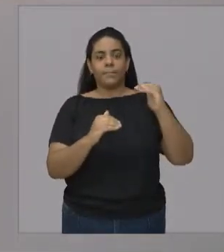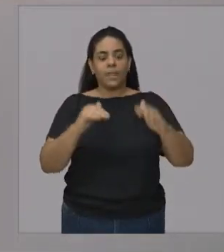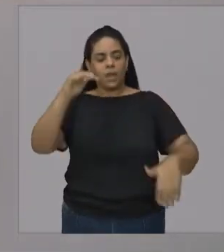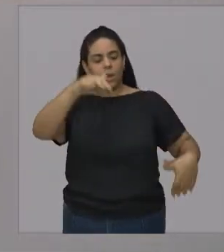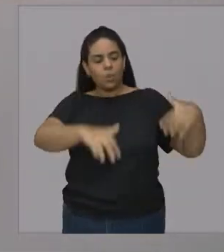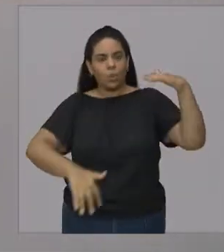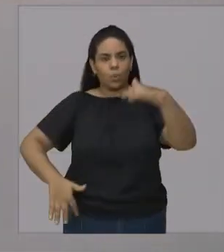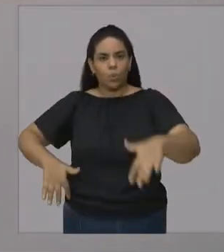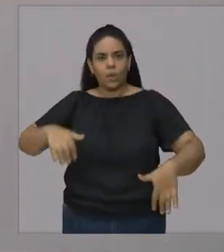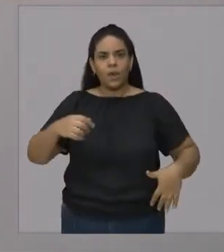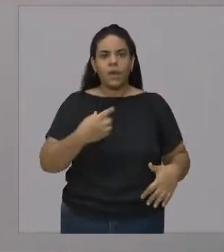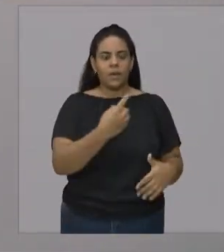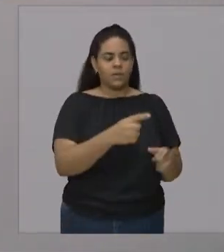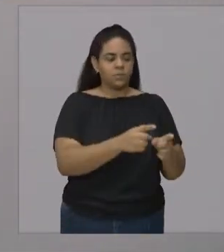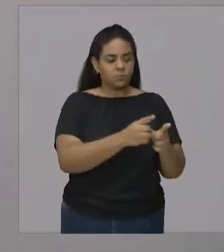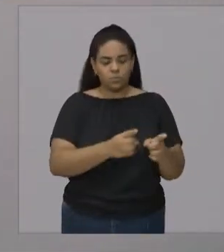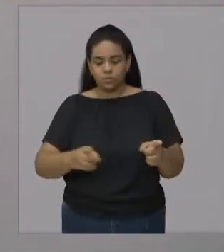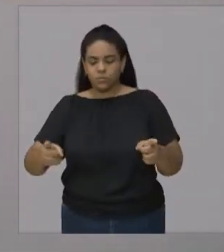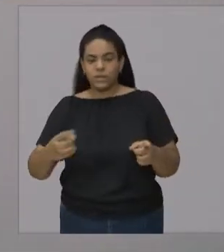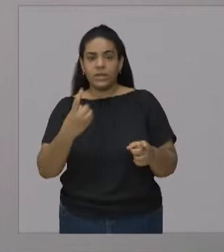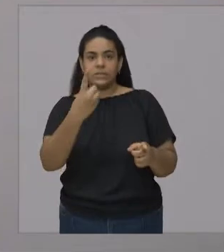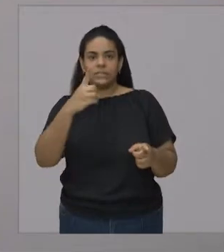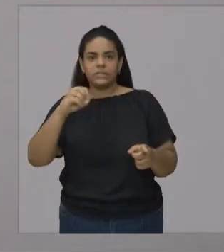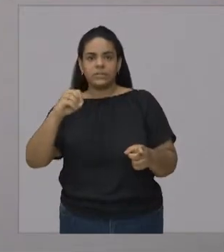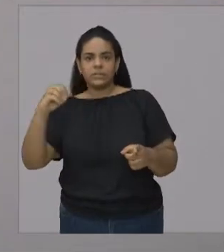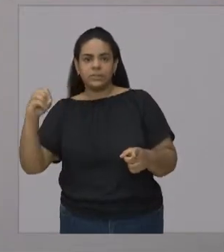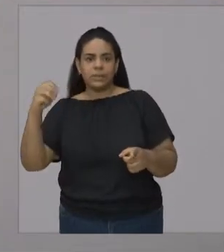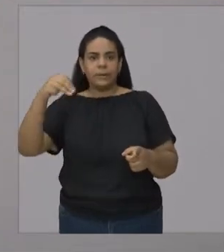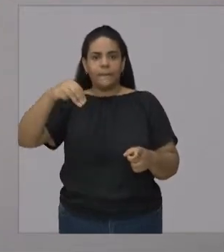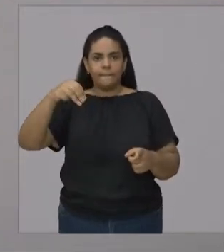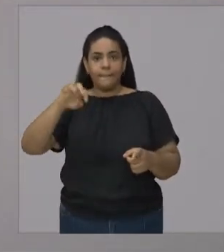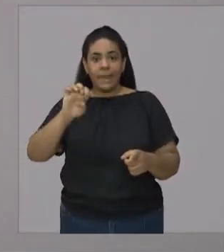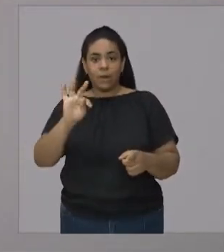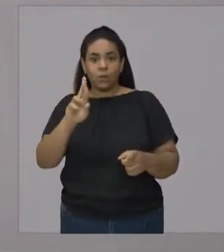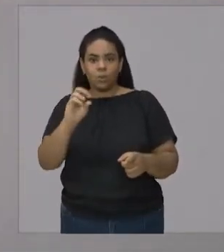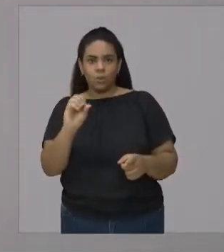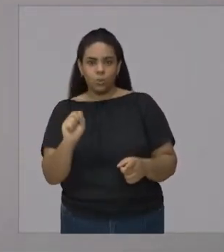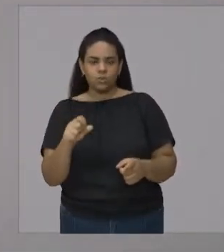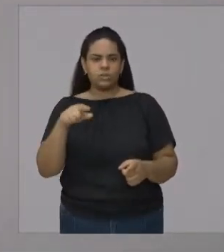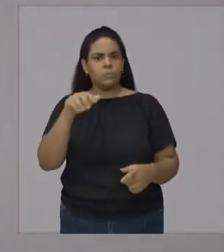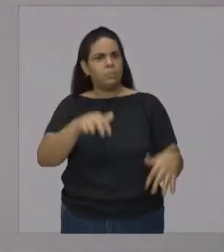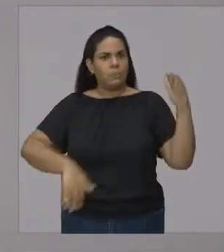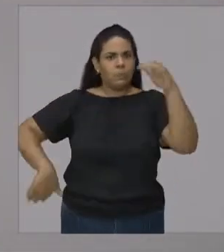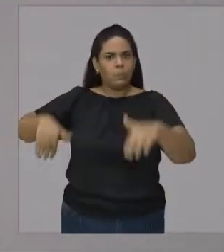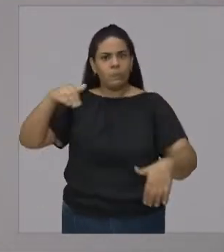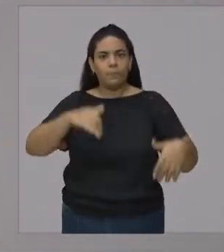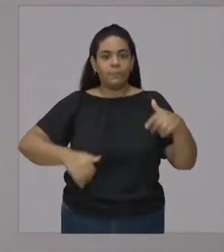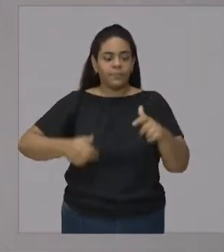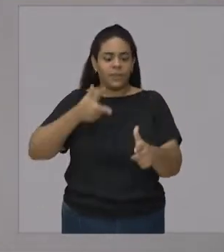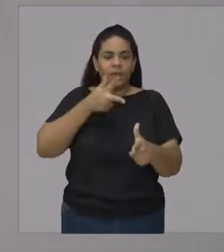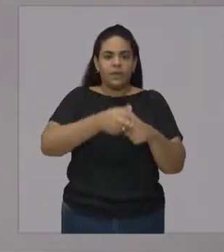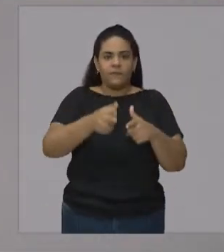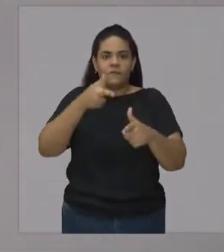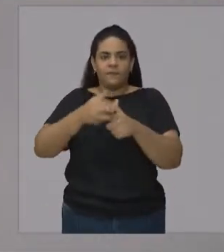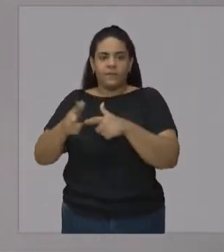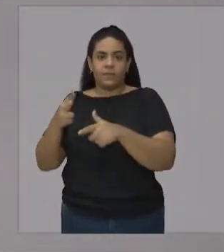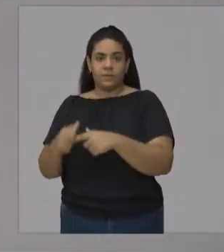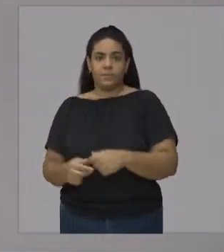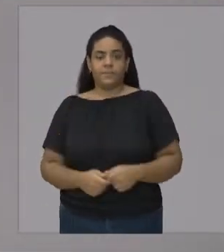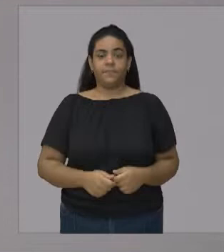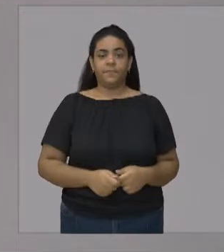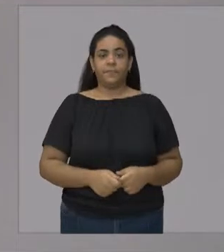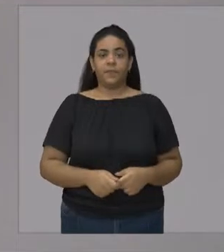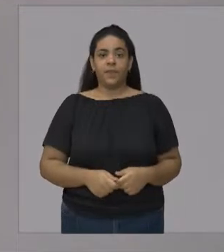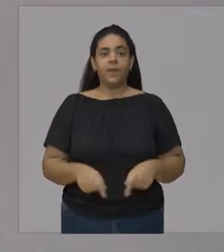E 200 metros nado peito 100 metros costa E 200 metros borboleta E o recordista Nos jogos para pan